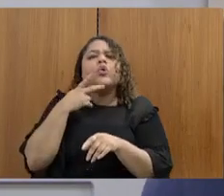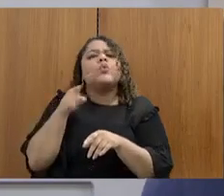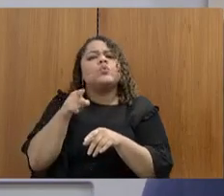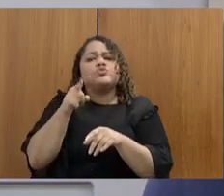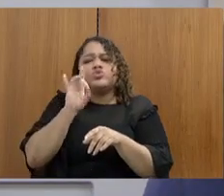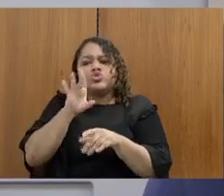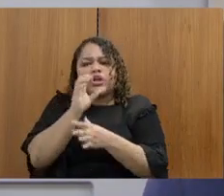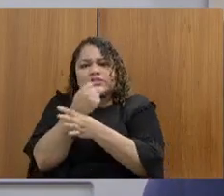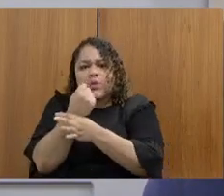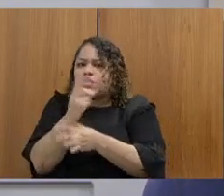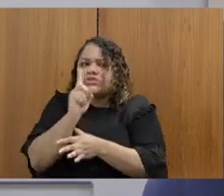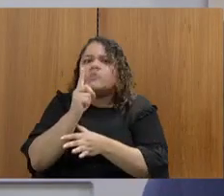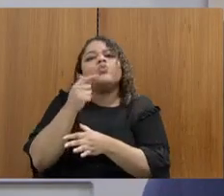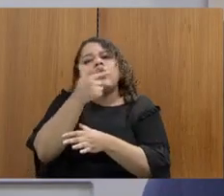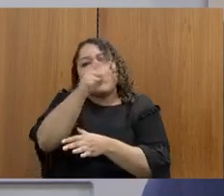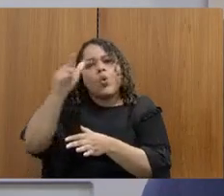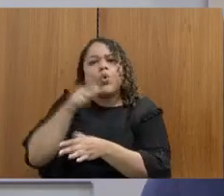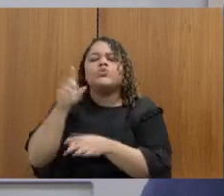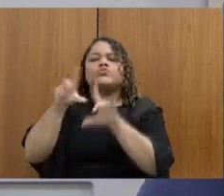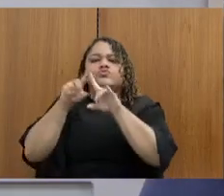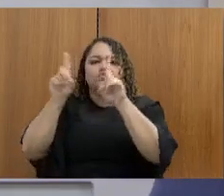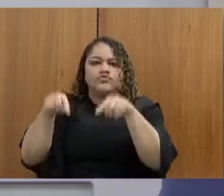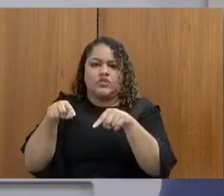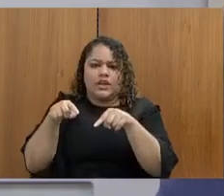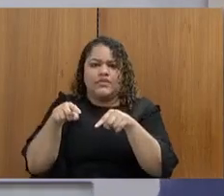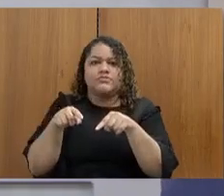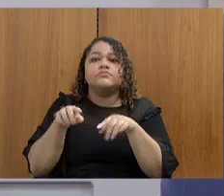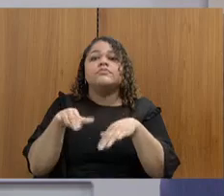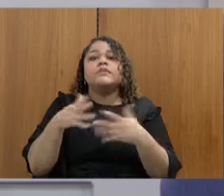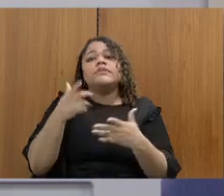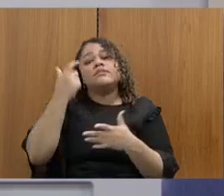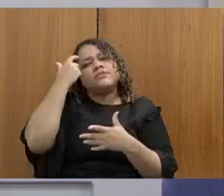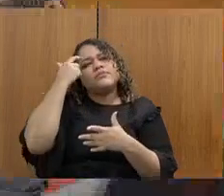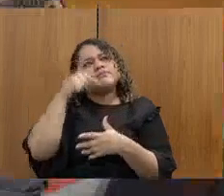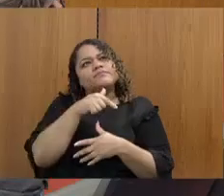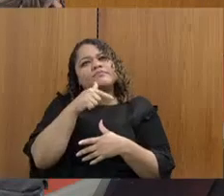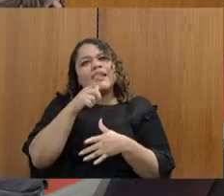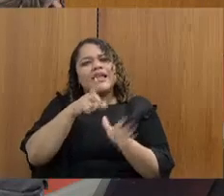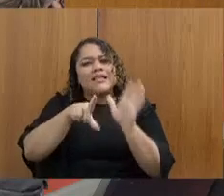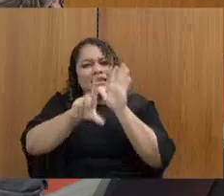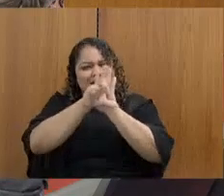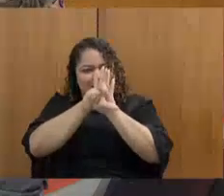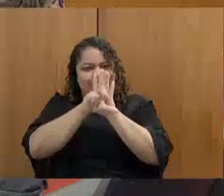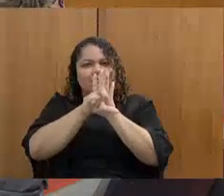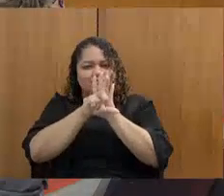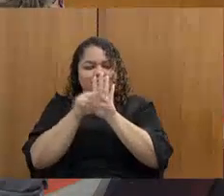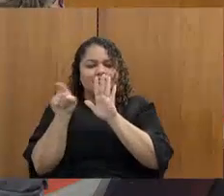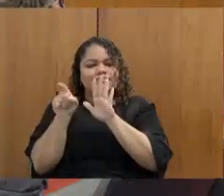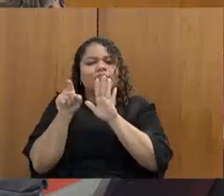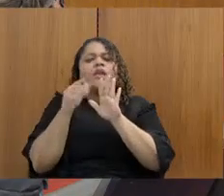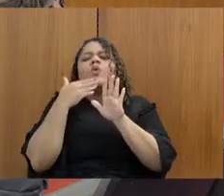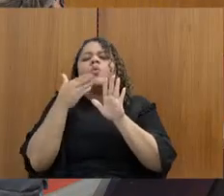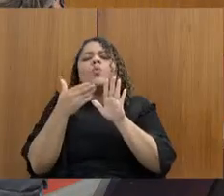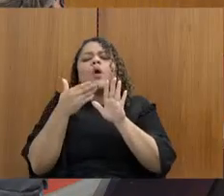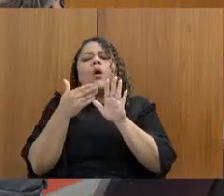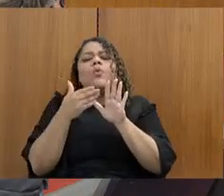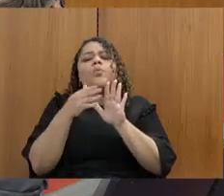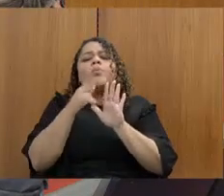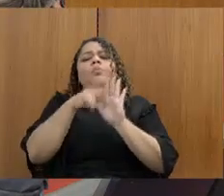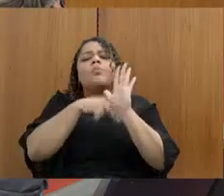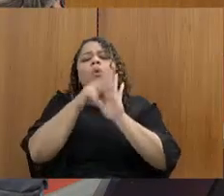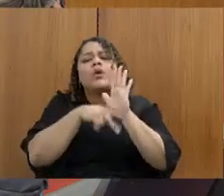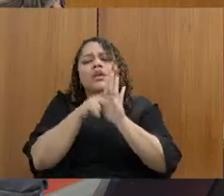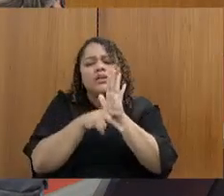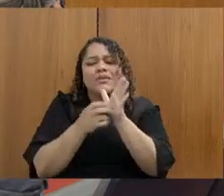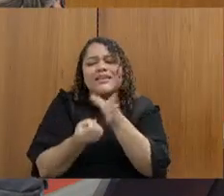a partir da aprovação da nossa lei, quais foram os programas que foram criados, instituídos pelo governo e